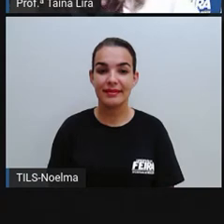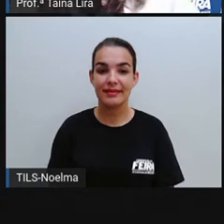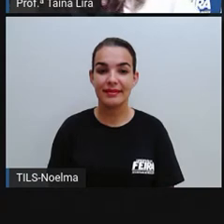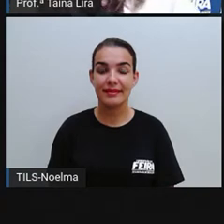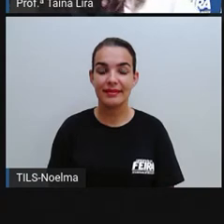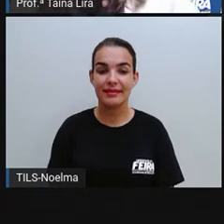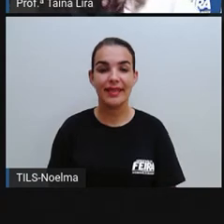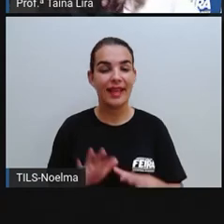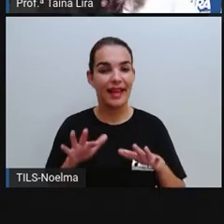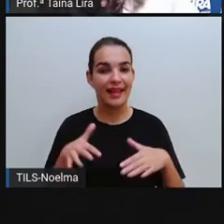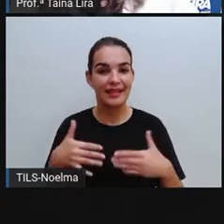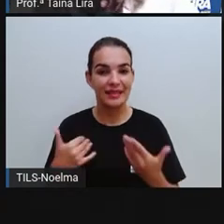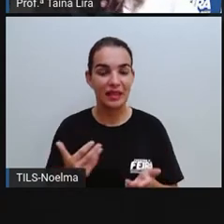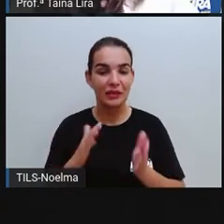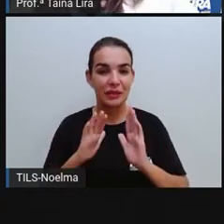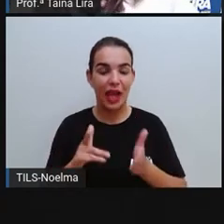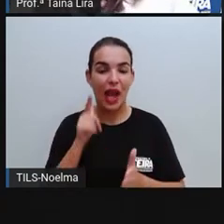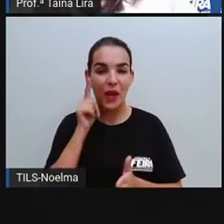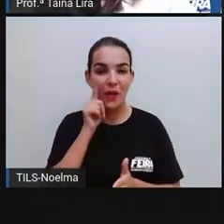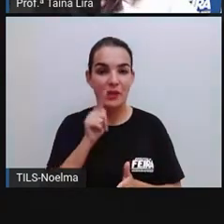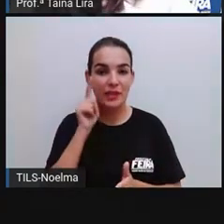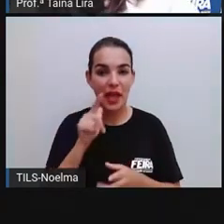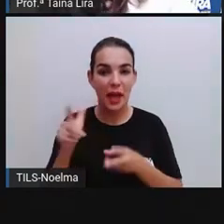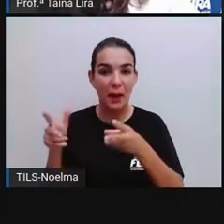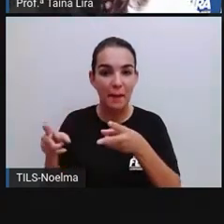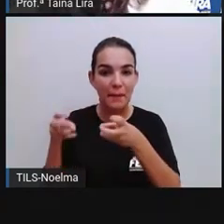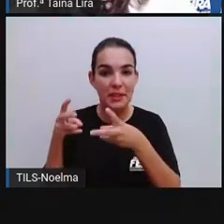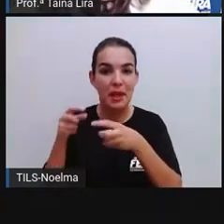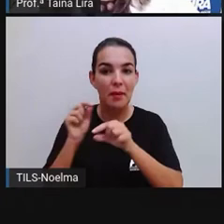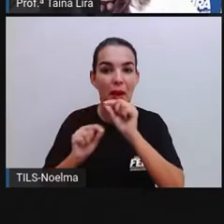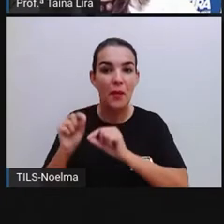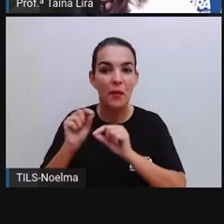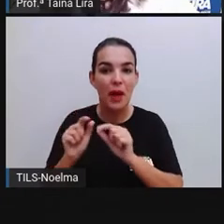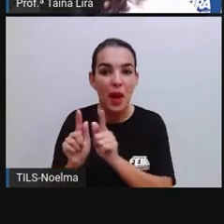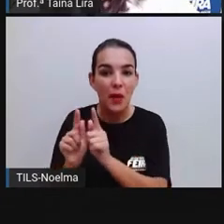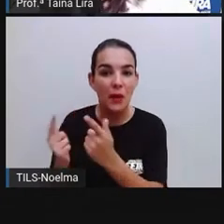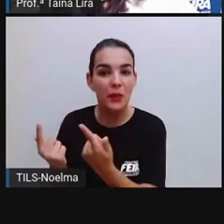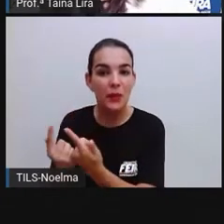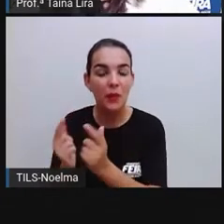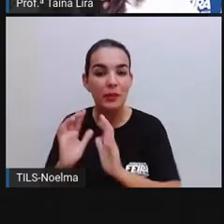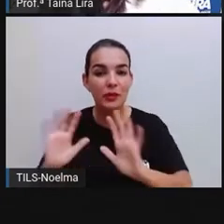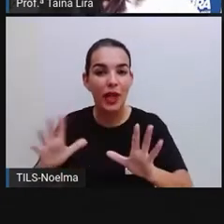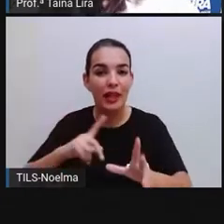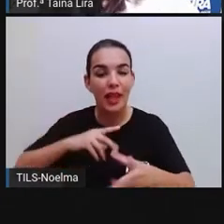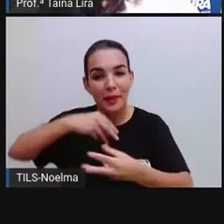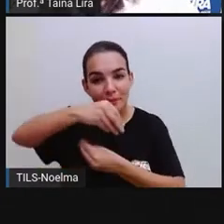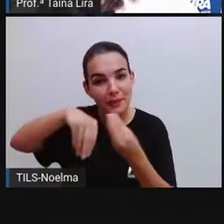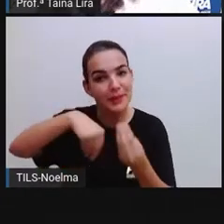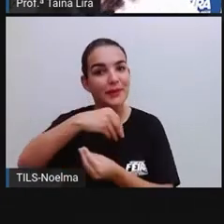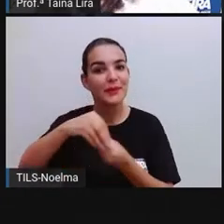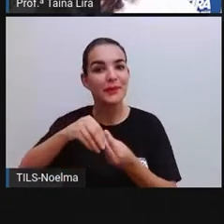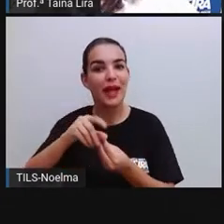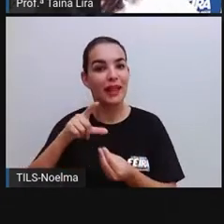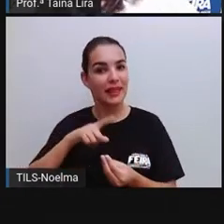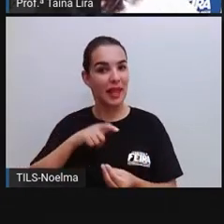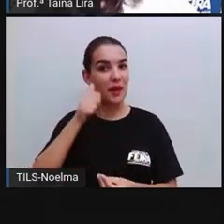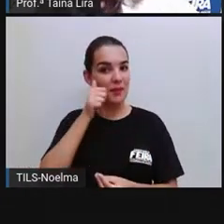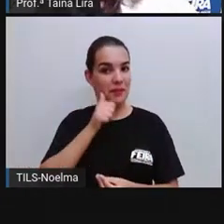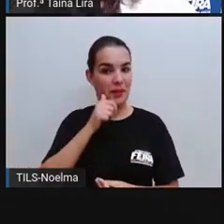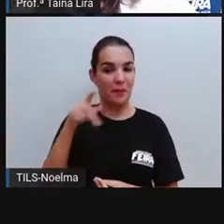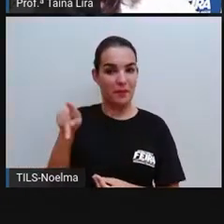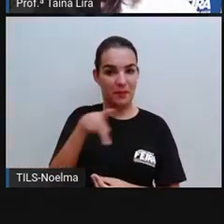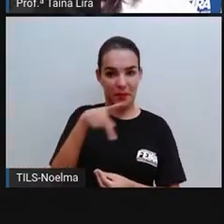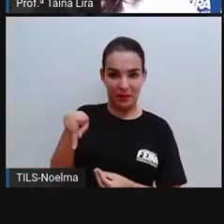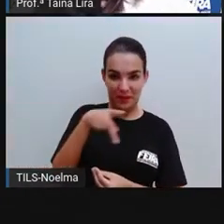Então, a gente já consegue observar que essa turma hoje é uma turma mista, certo? A gente tem a professora ali no